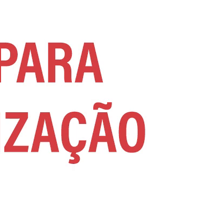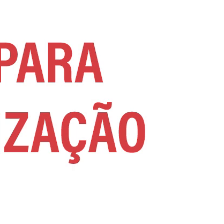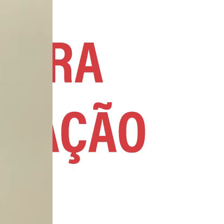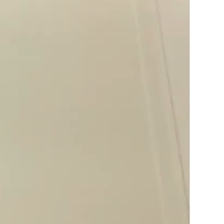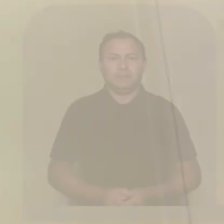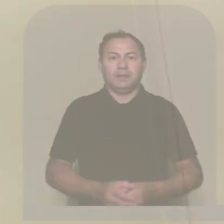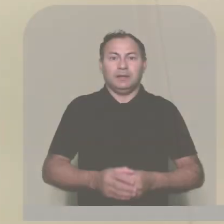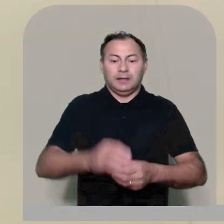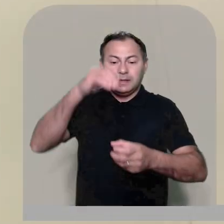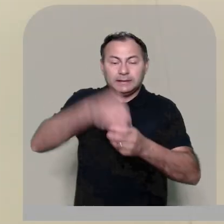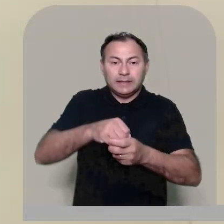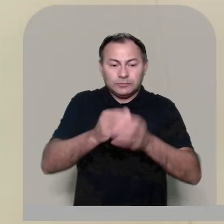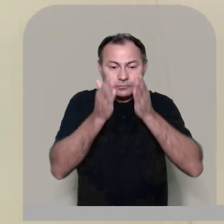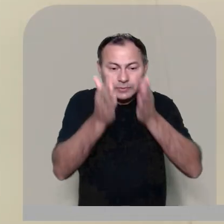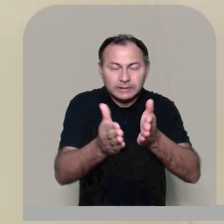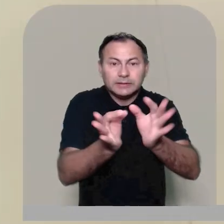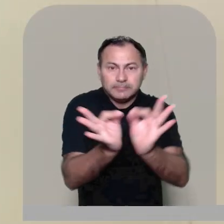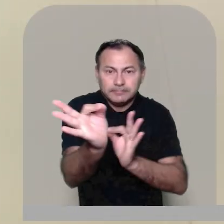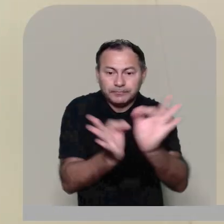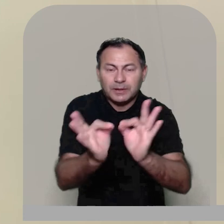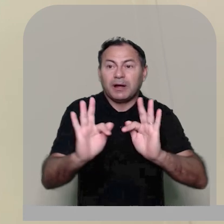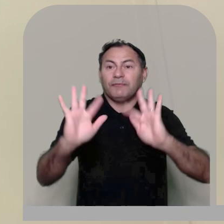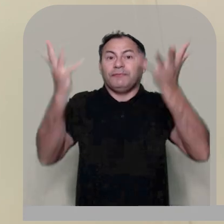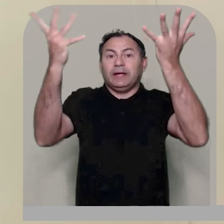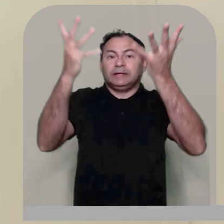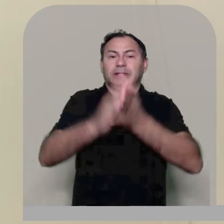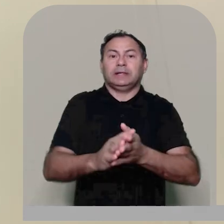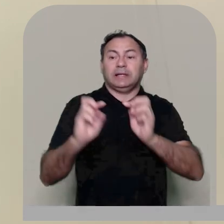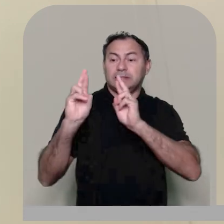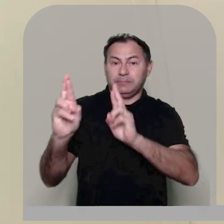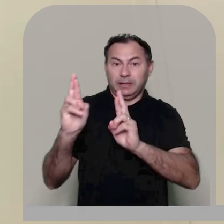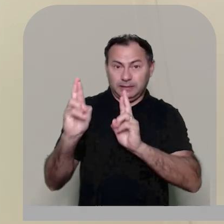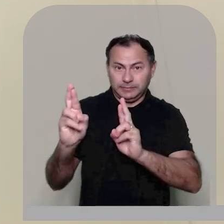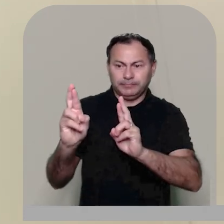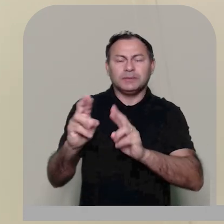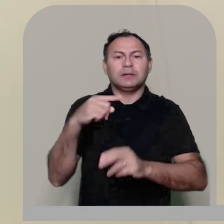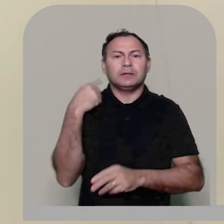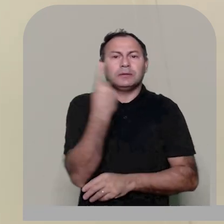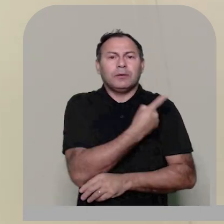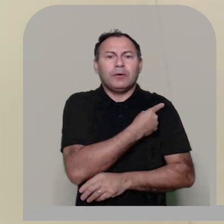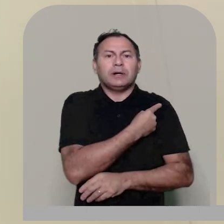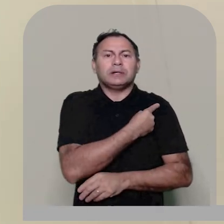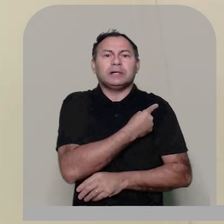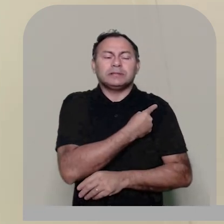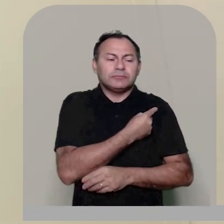dentro da perspectiva de preparação para o jubileu da esperança estamos